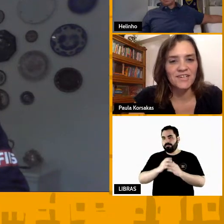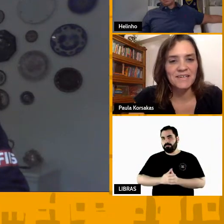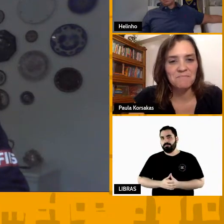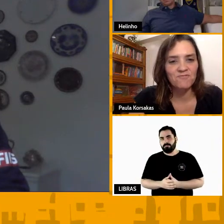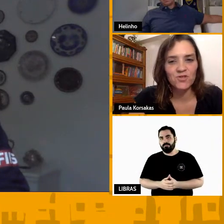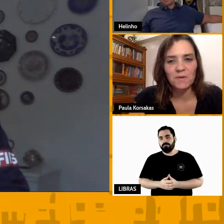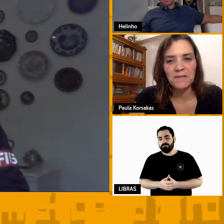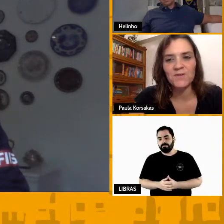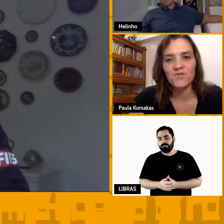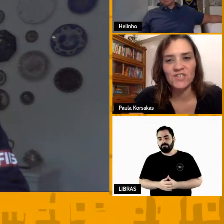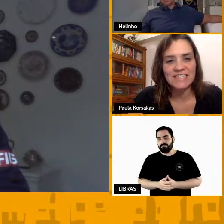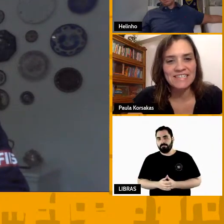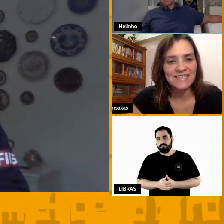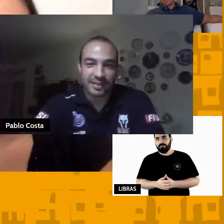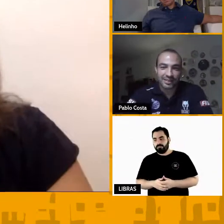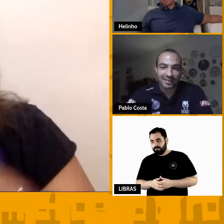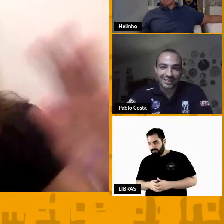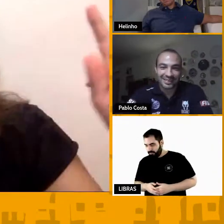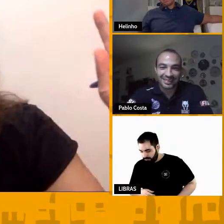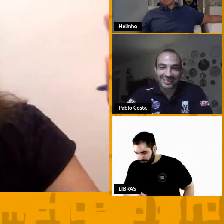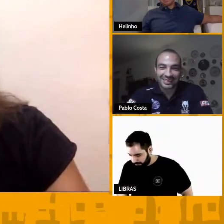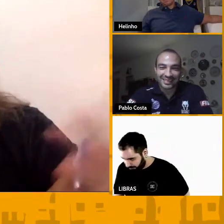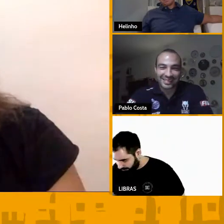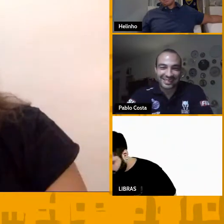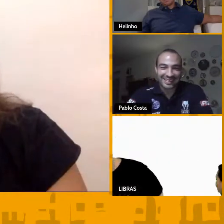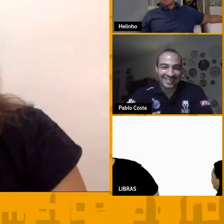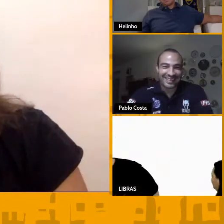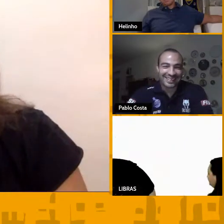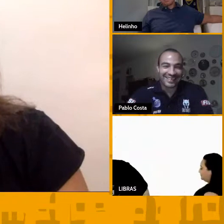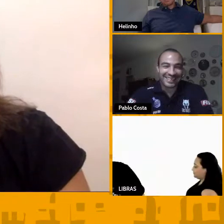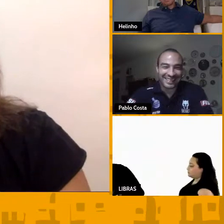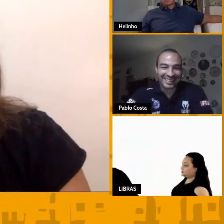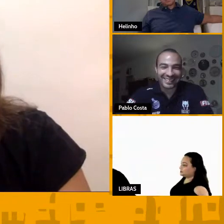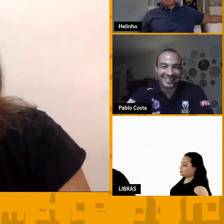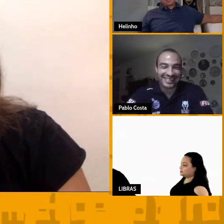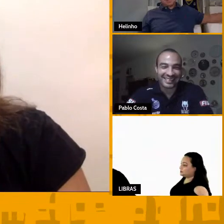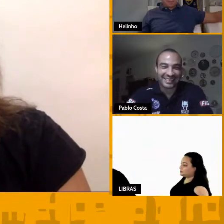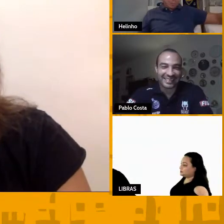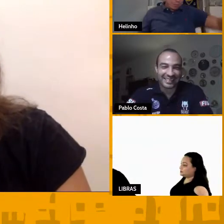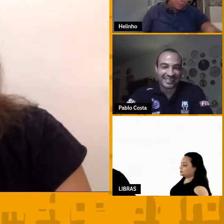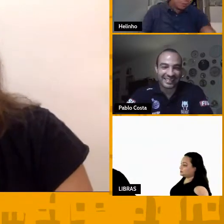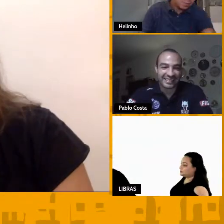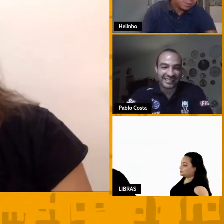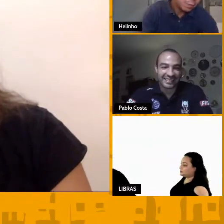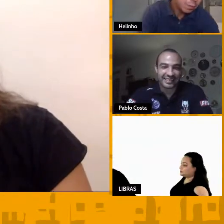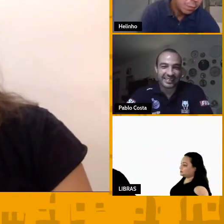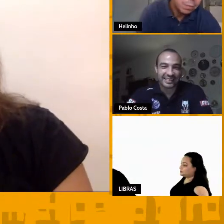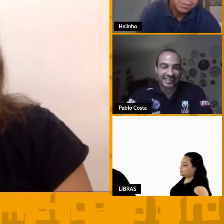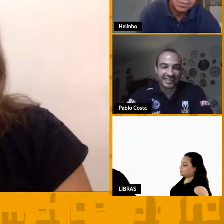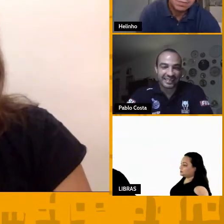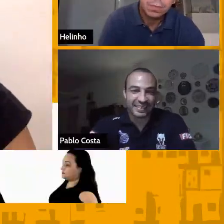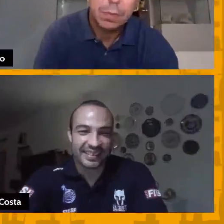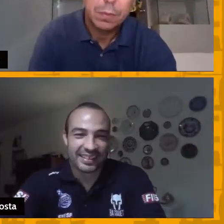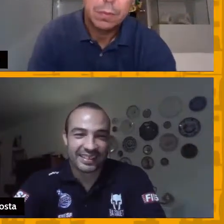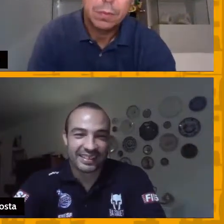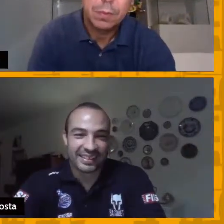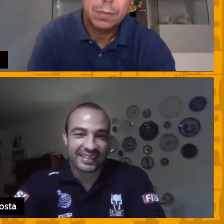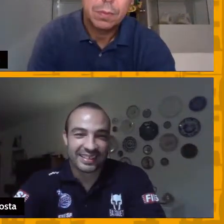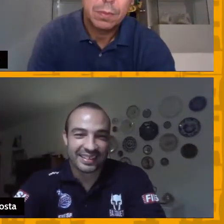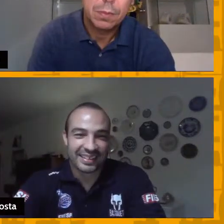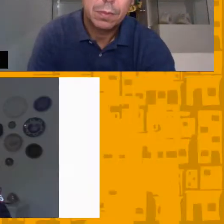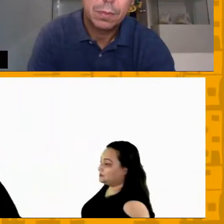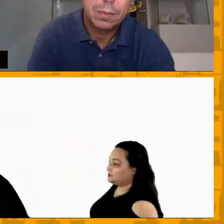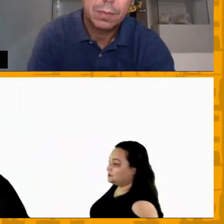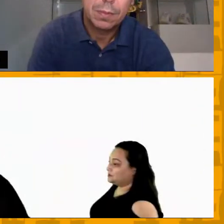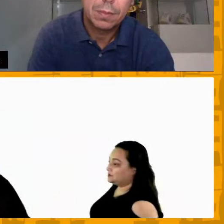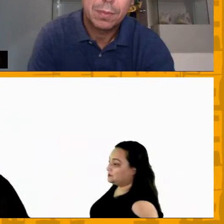Eu acho que já diria que de uma perguntinha assim, vocês abriram um mundo de coisas que mostra a complexidade que é ser treinador, né? E